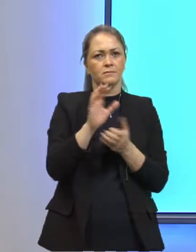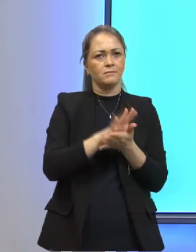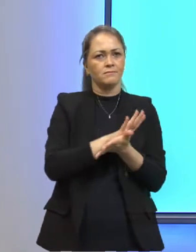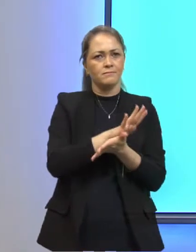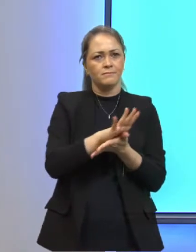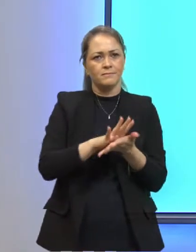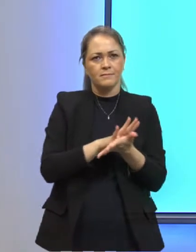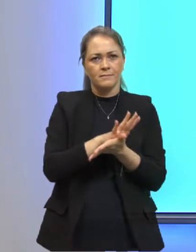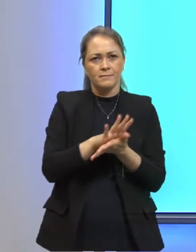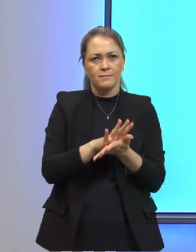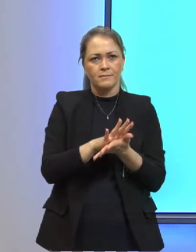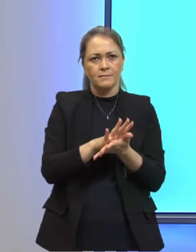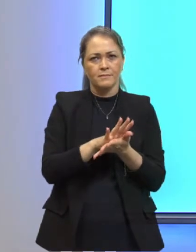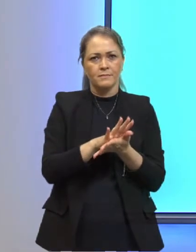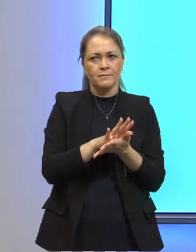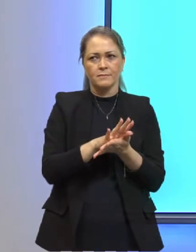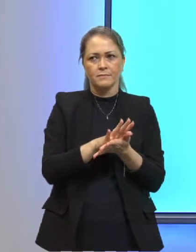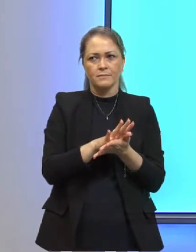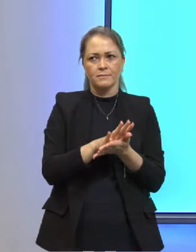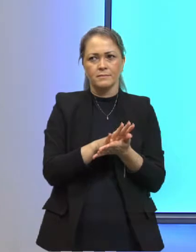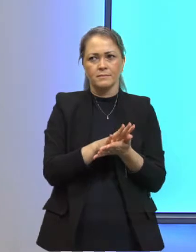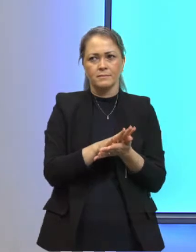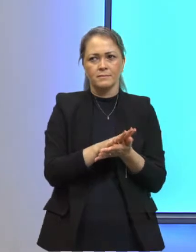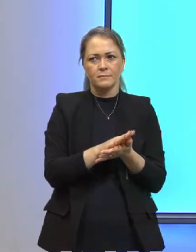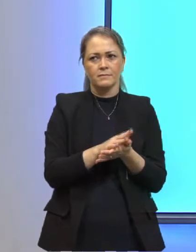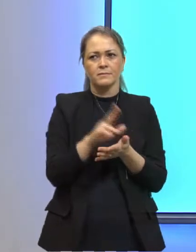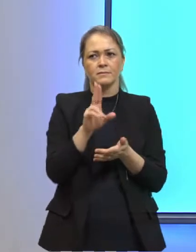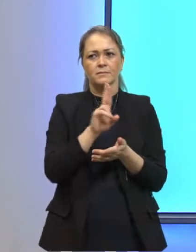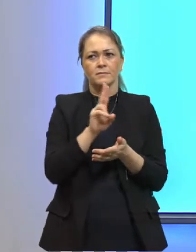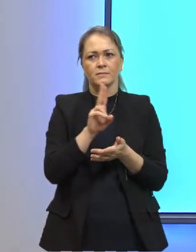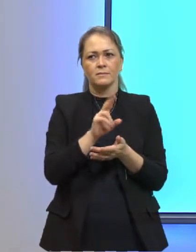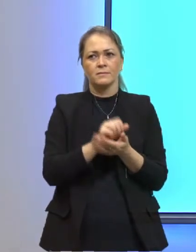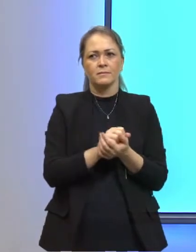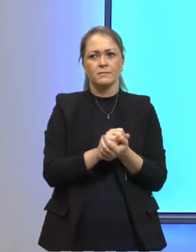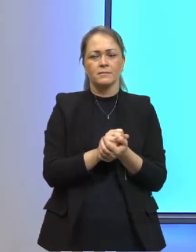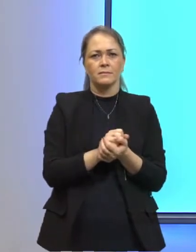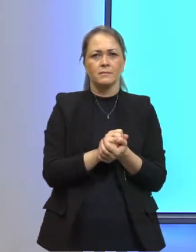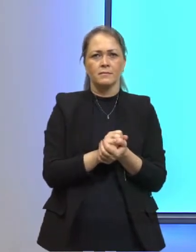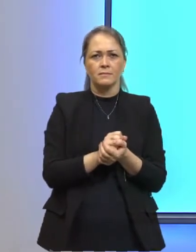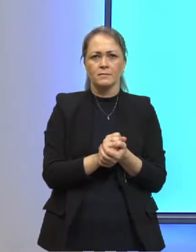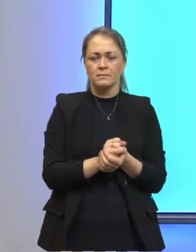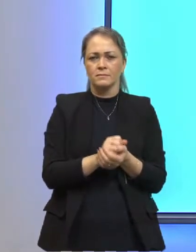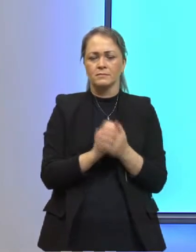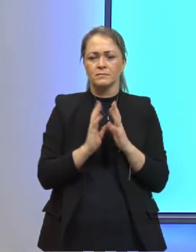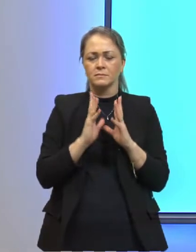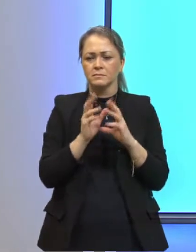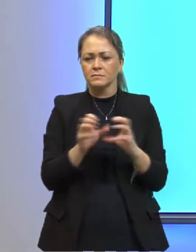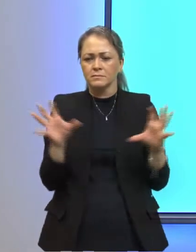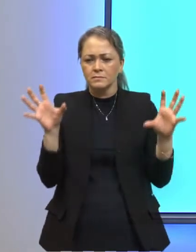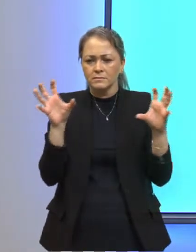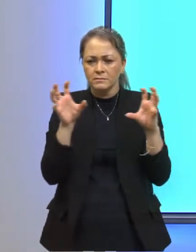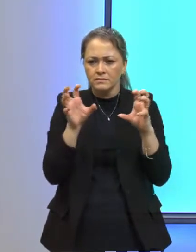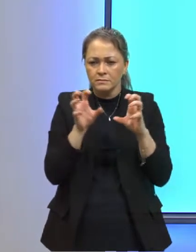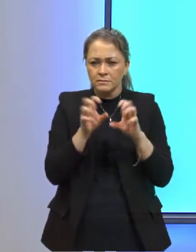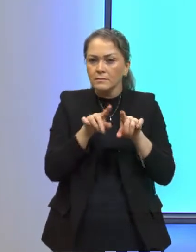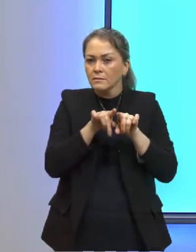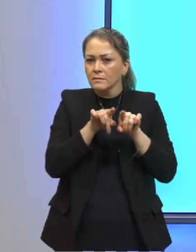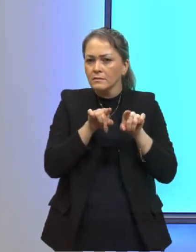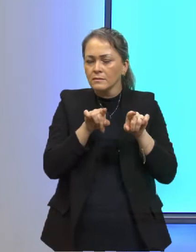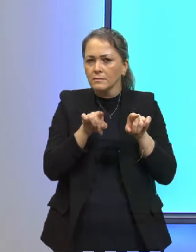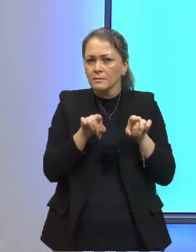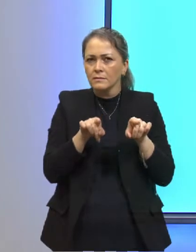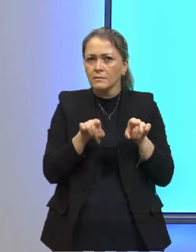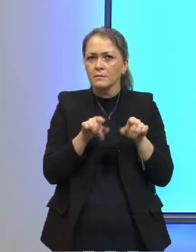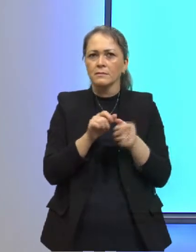nada. Daí, decorrendo seu nome. Ou seja, ele seria totalmente escuro, certo? Mas,